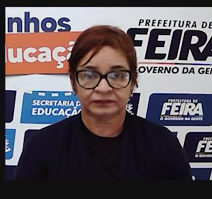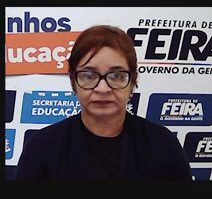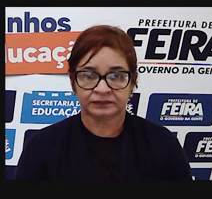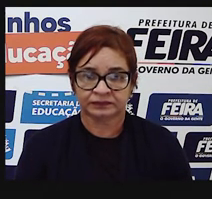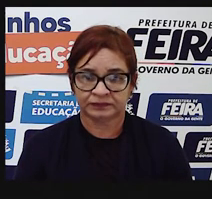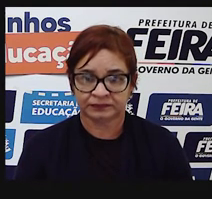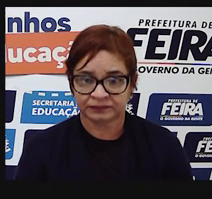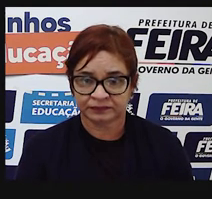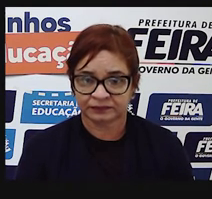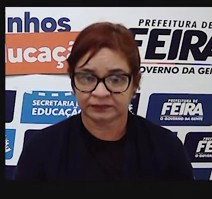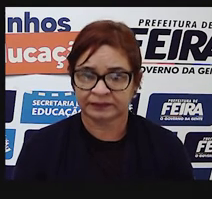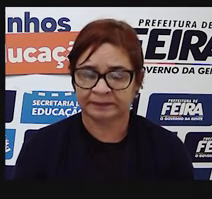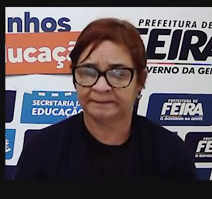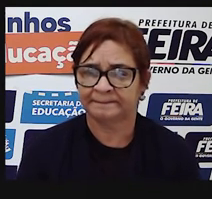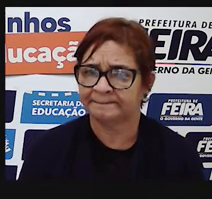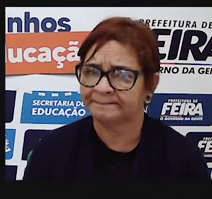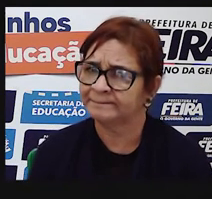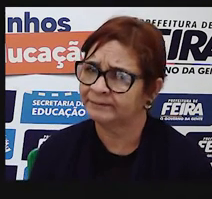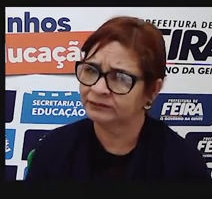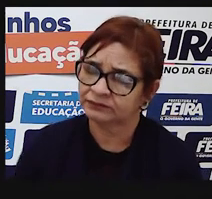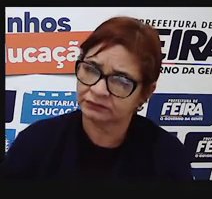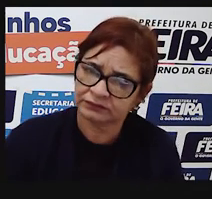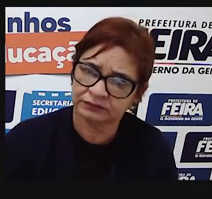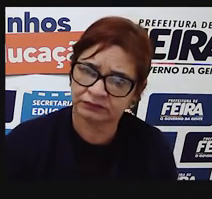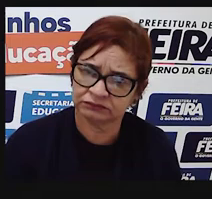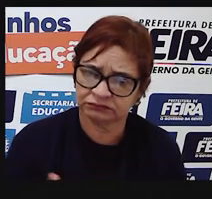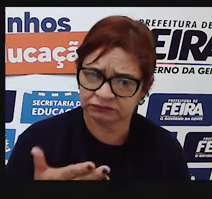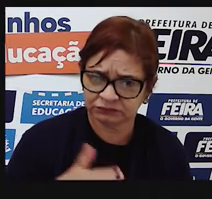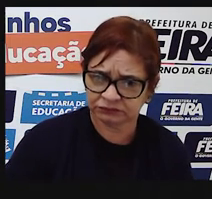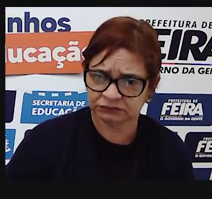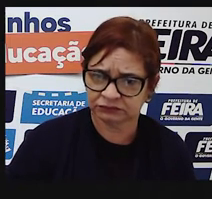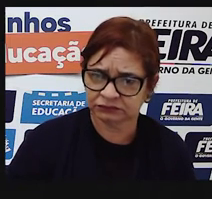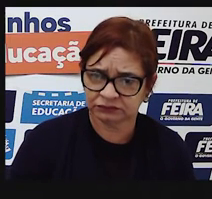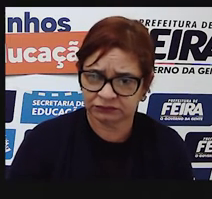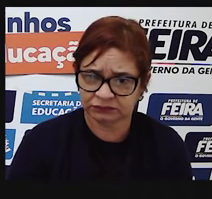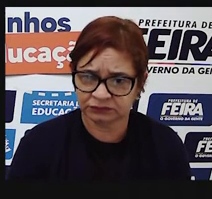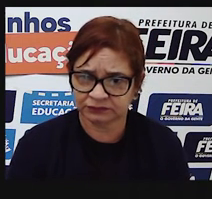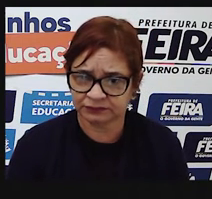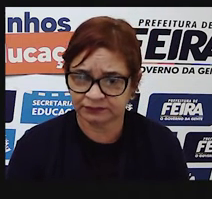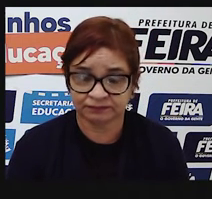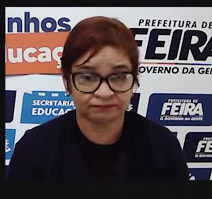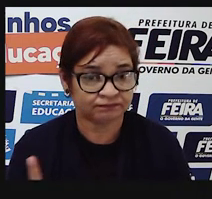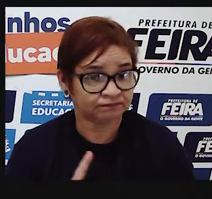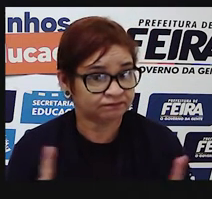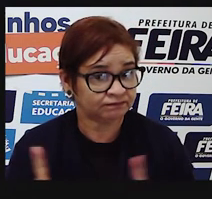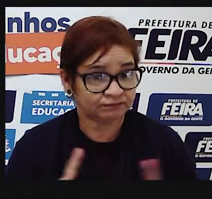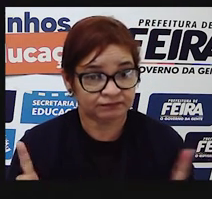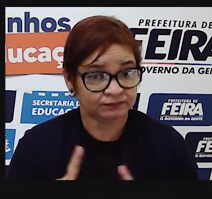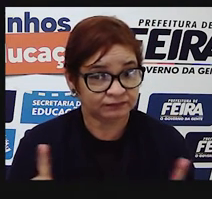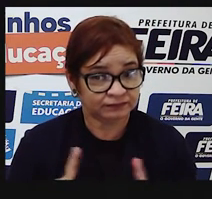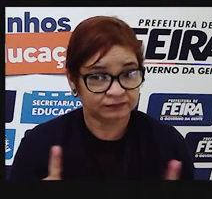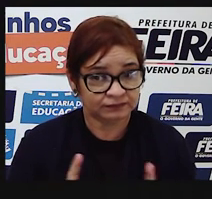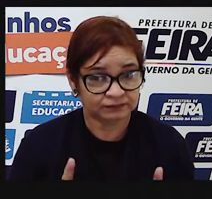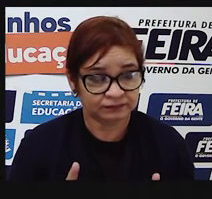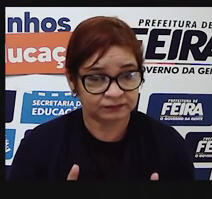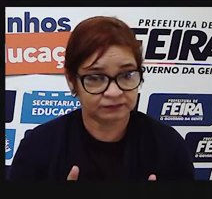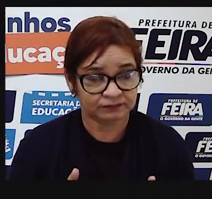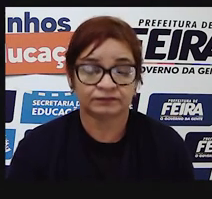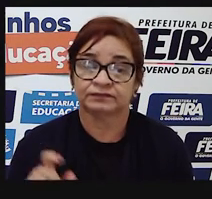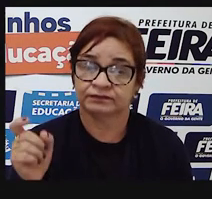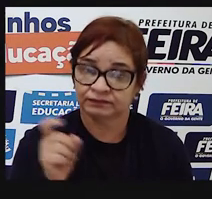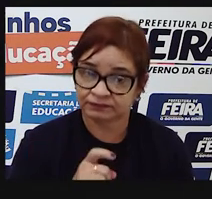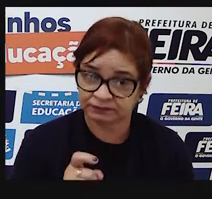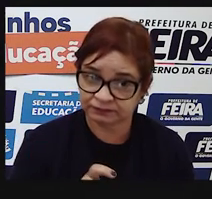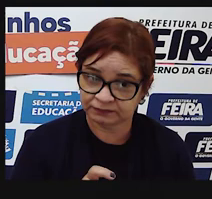Não. É erro grave. Então, o que era uma pergunta, passa a ser uma